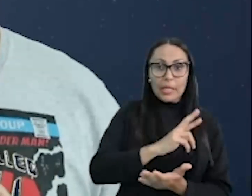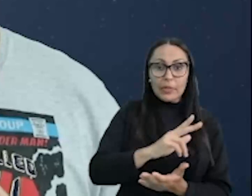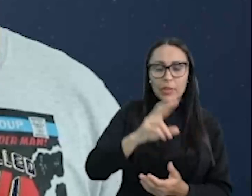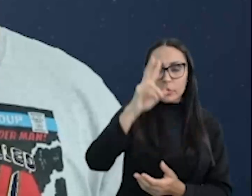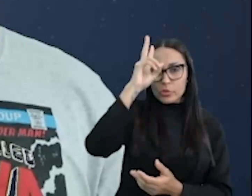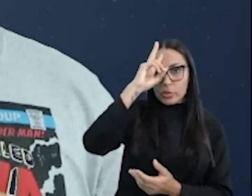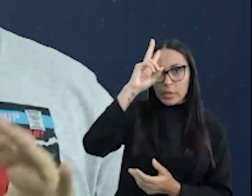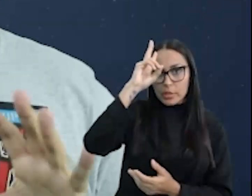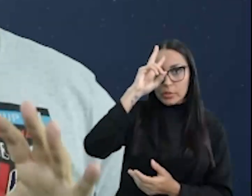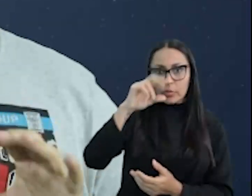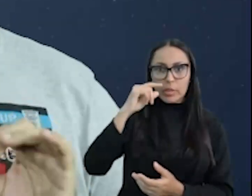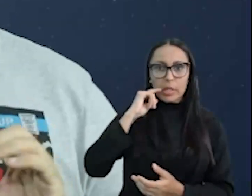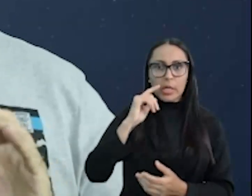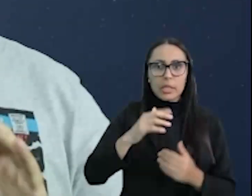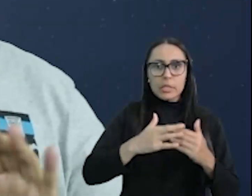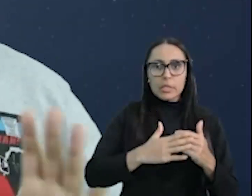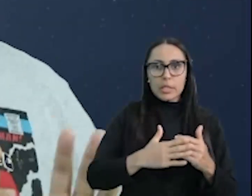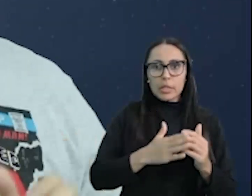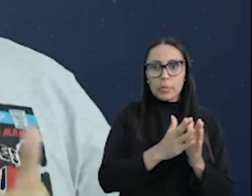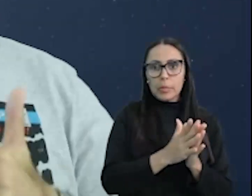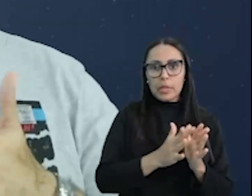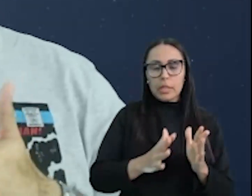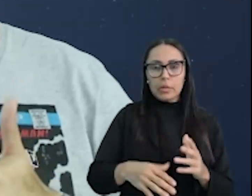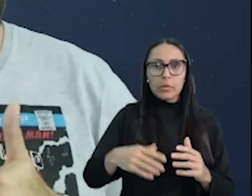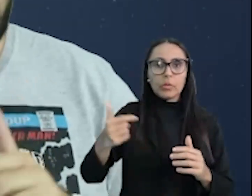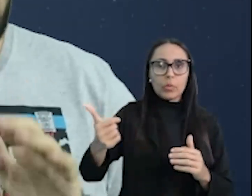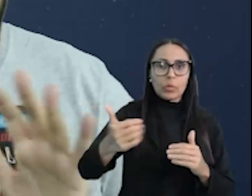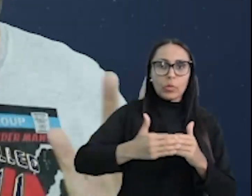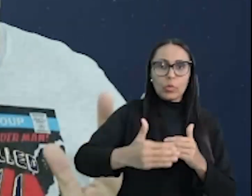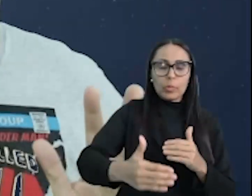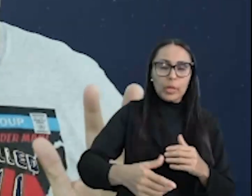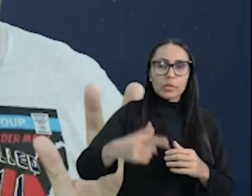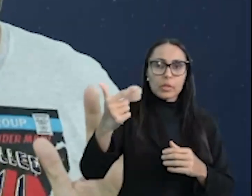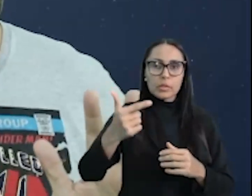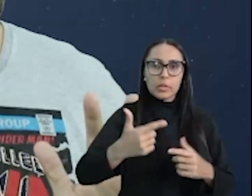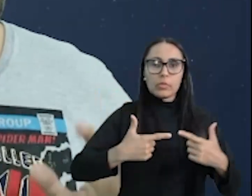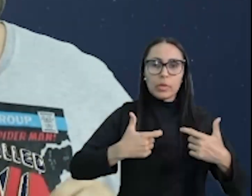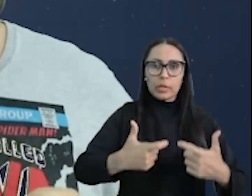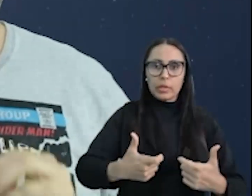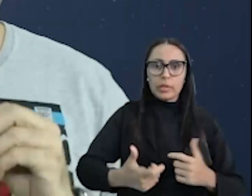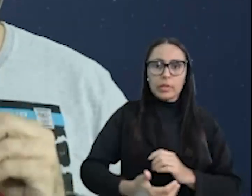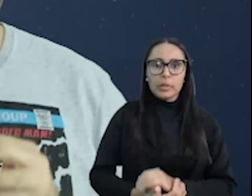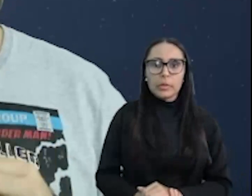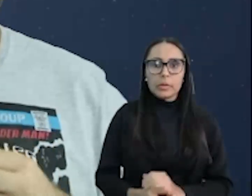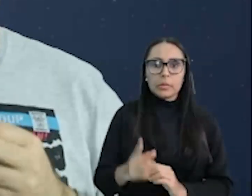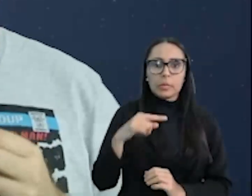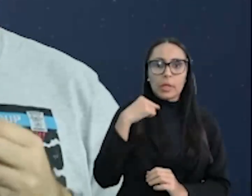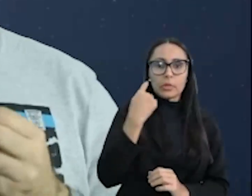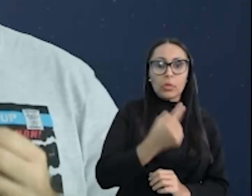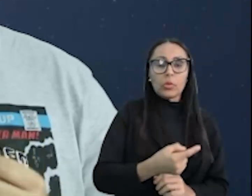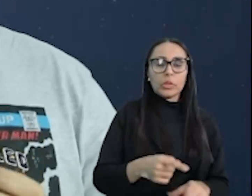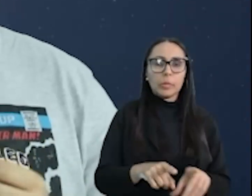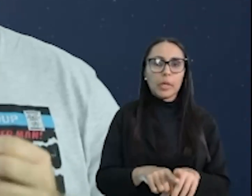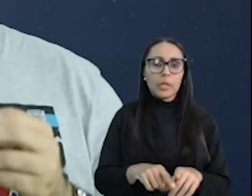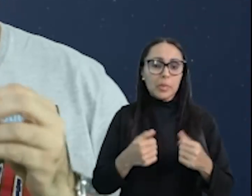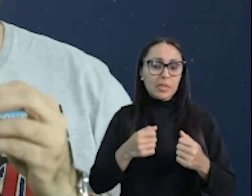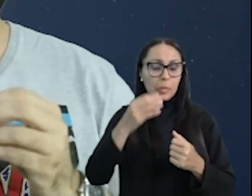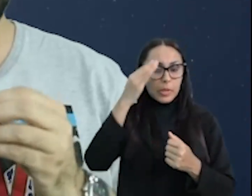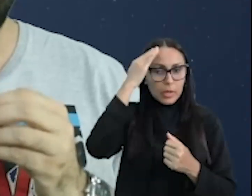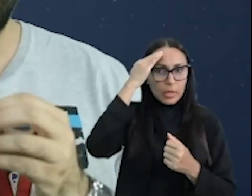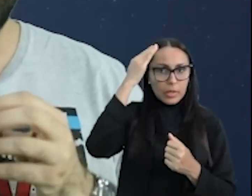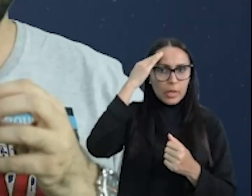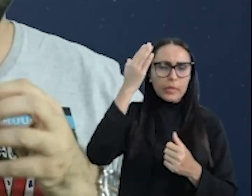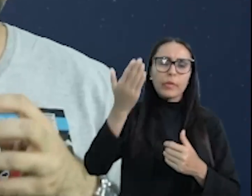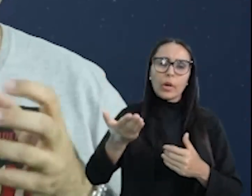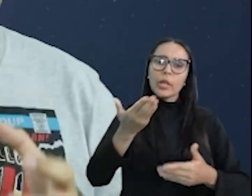historiadores, esse teria sido o começo da Segunda Guerra. Beleza, tranquilão. Nós também precisamos entender que